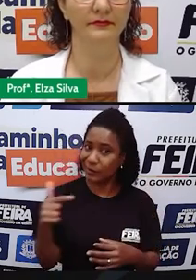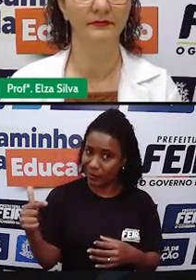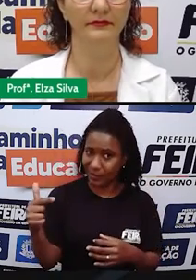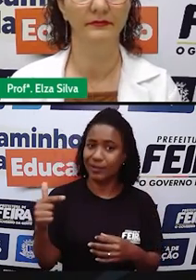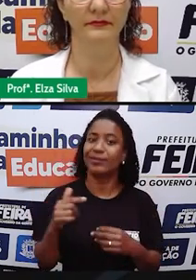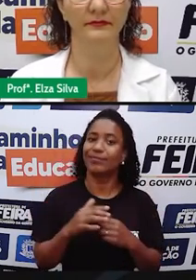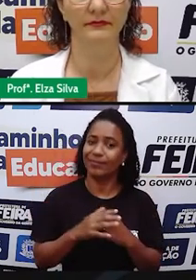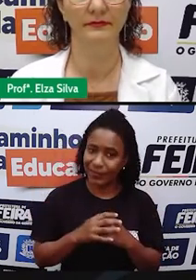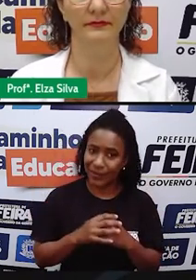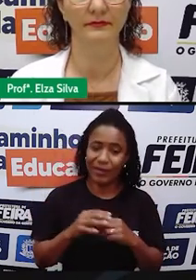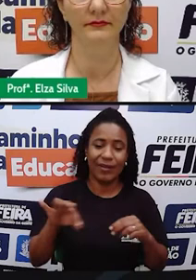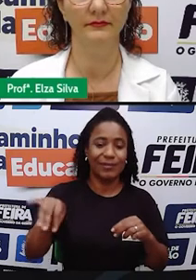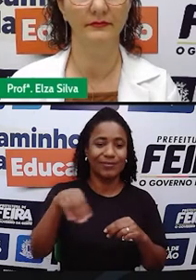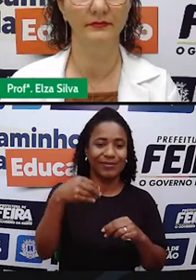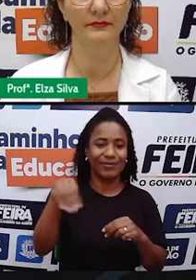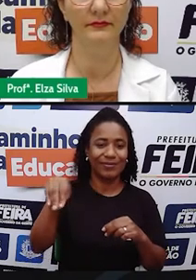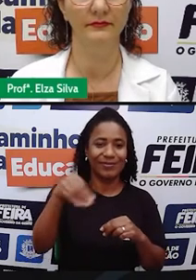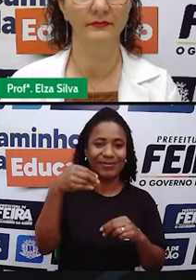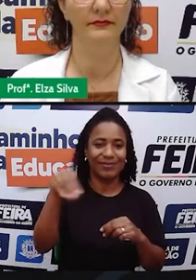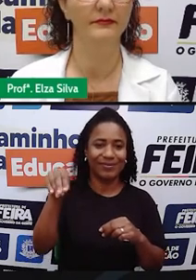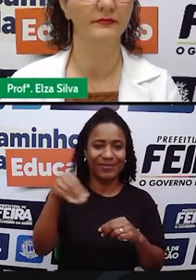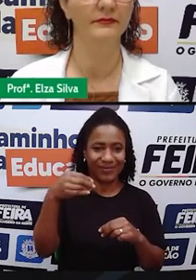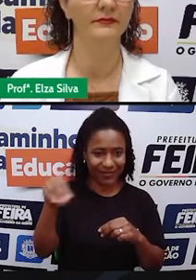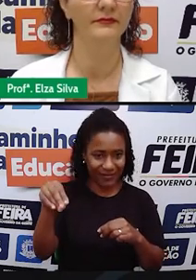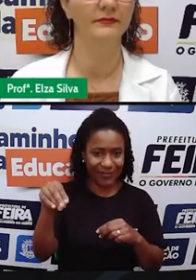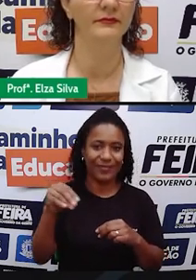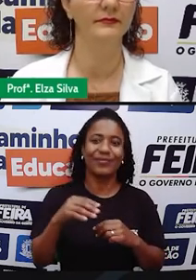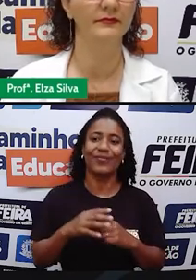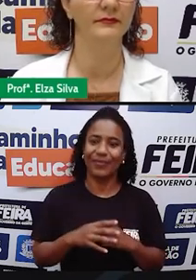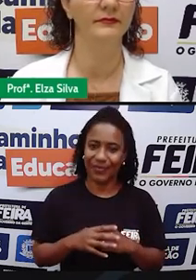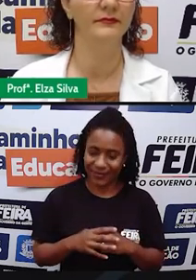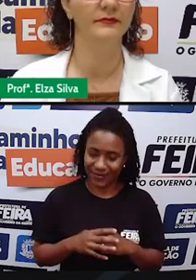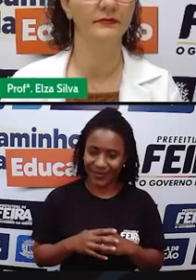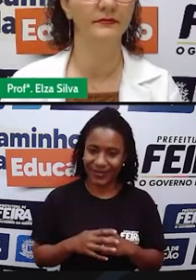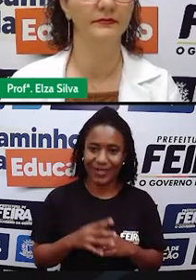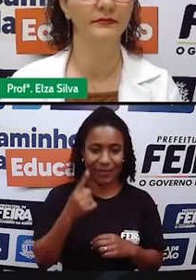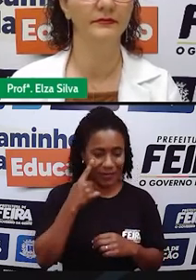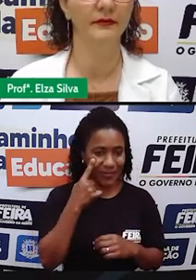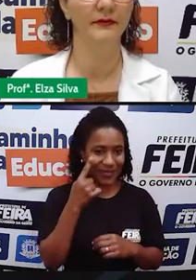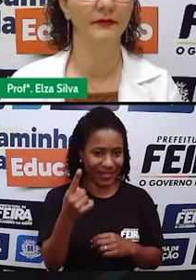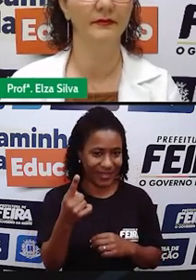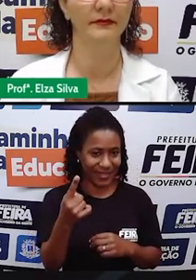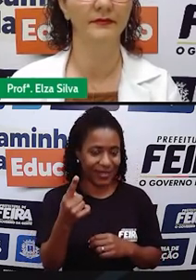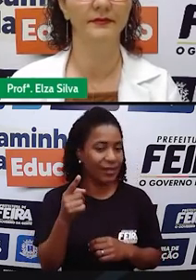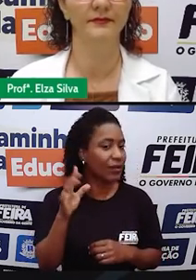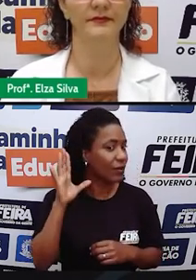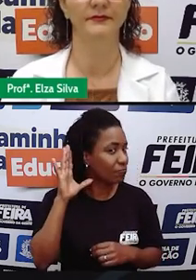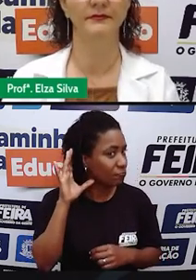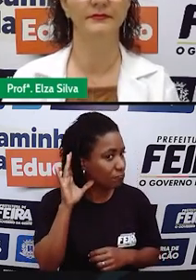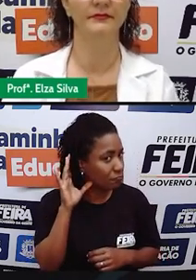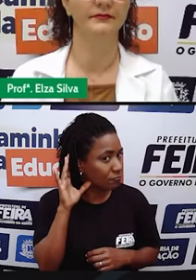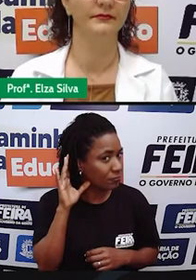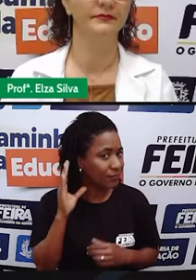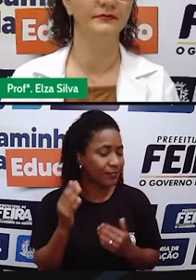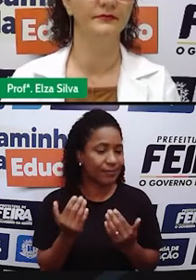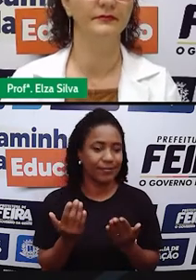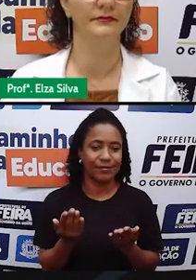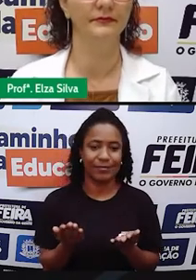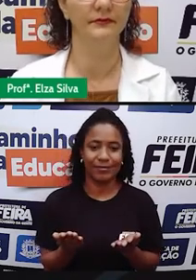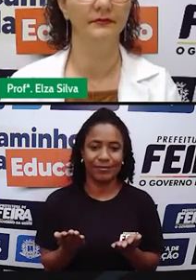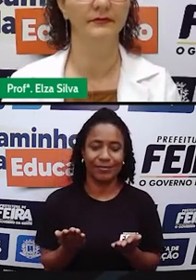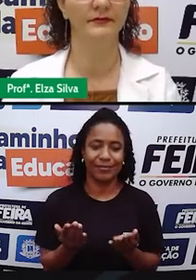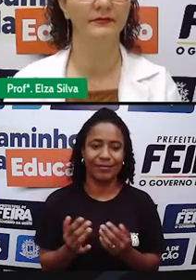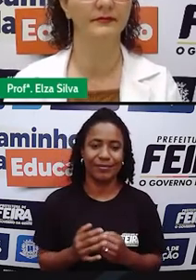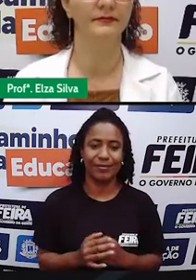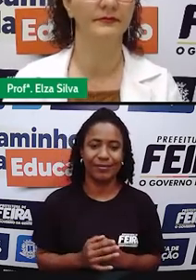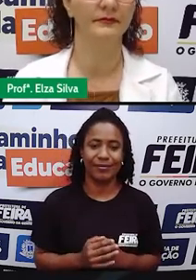também, vamos ouvir, Tia Eurelza. Andrew Bird é um